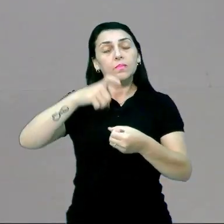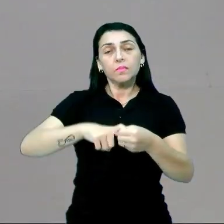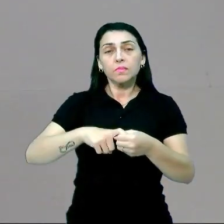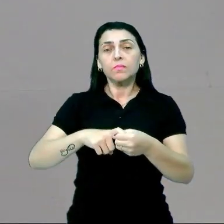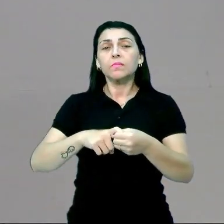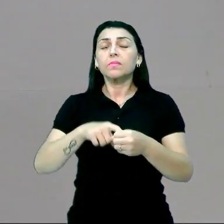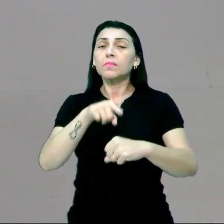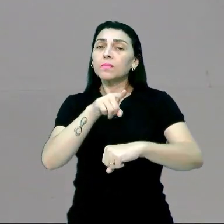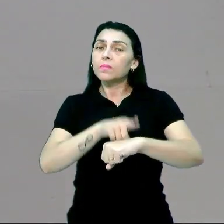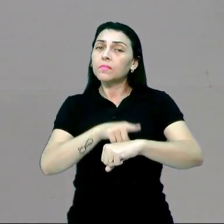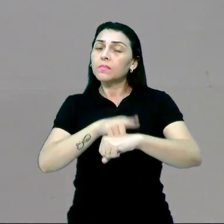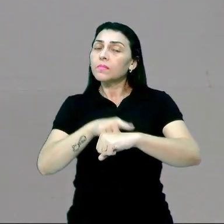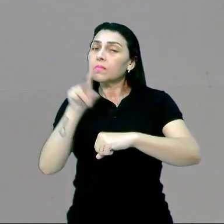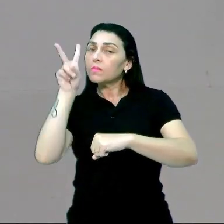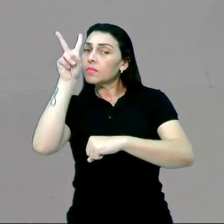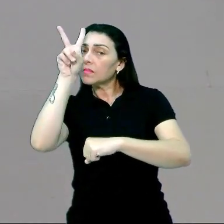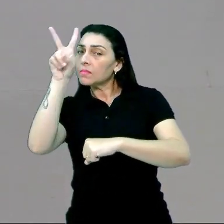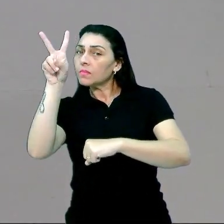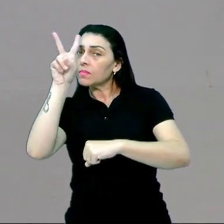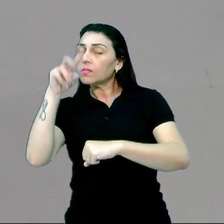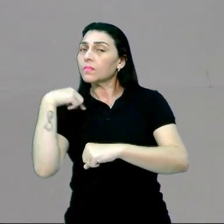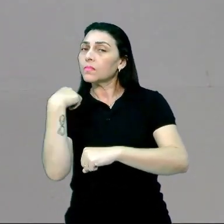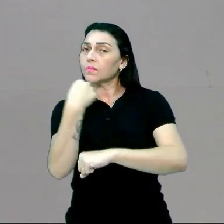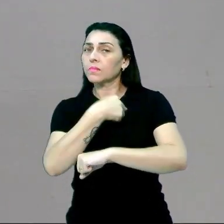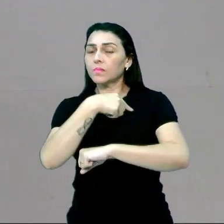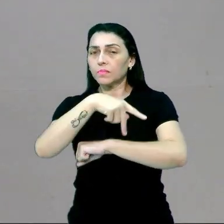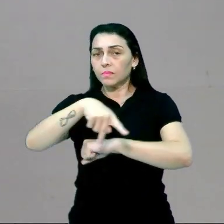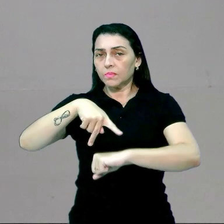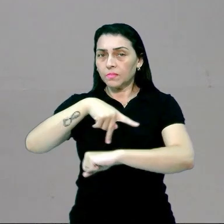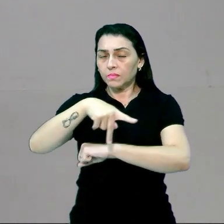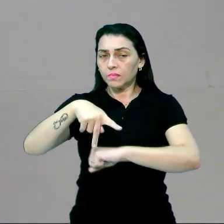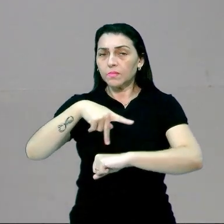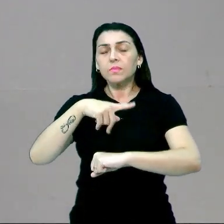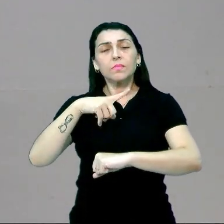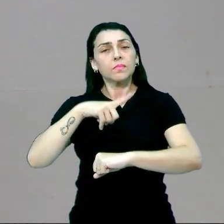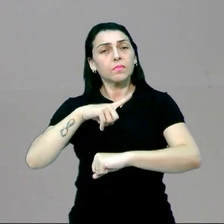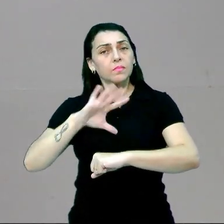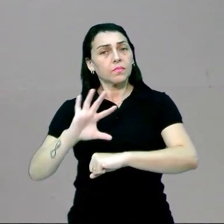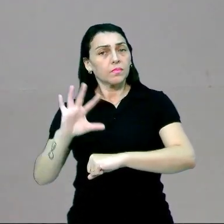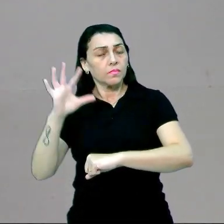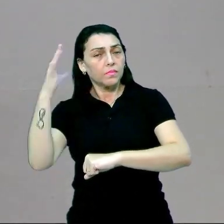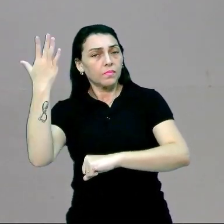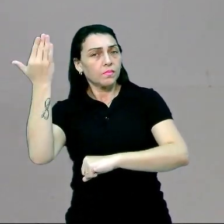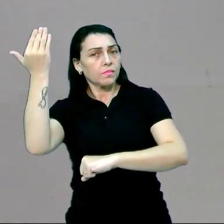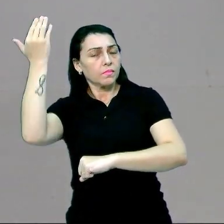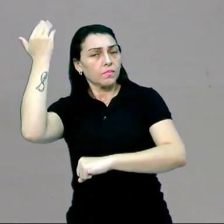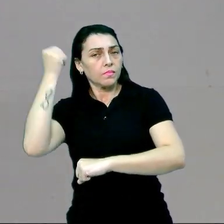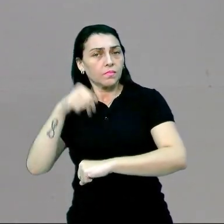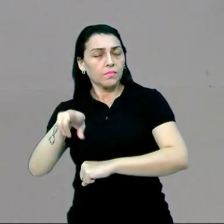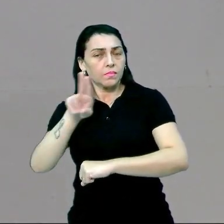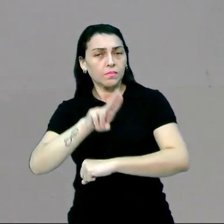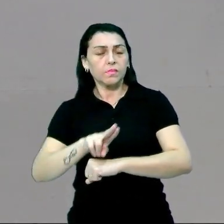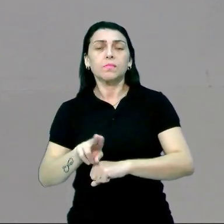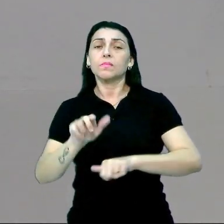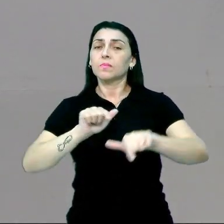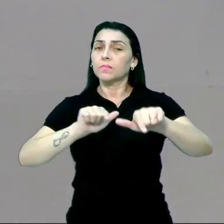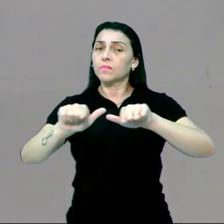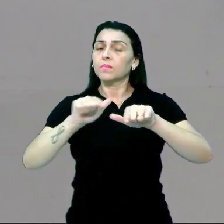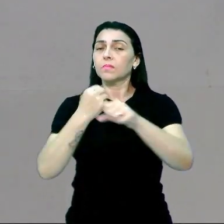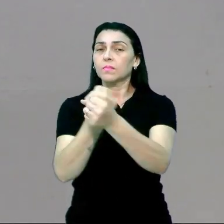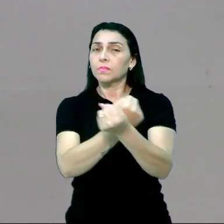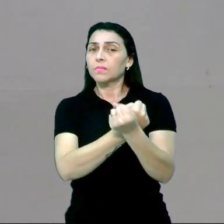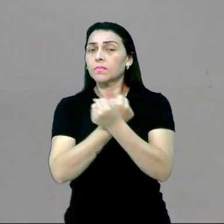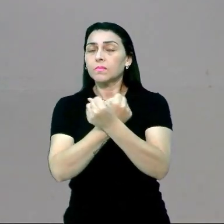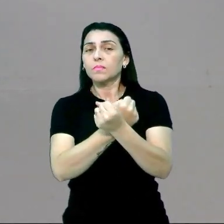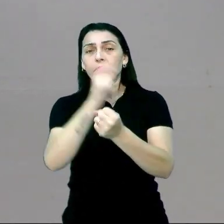ao momento da história do nosso país em que ocorreu a utilização da mão de obra de